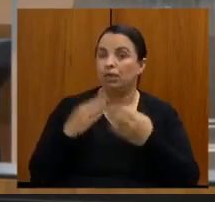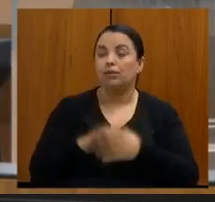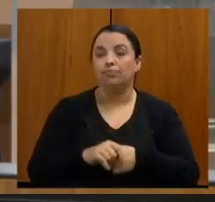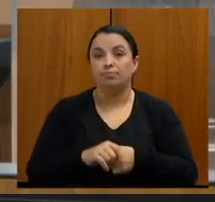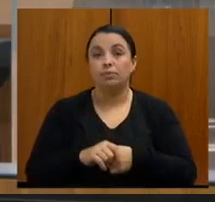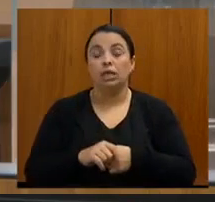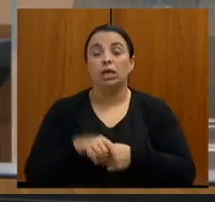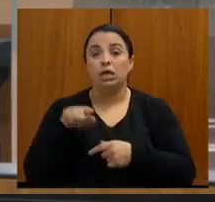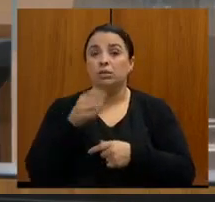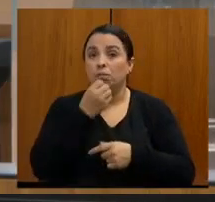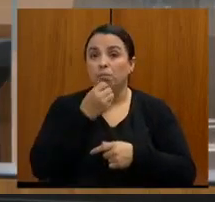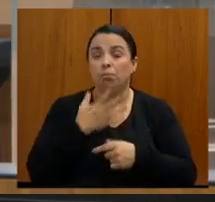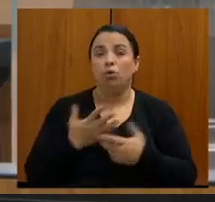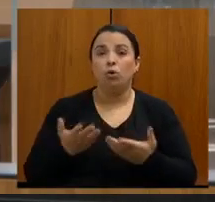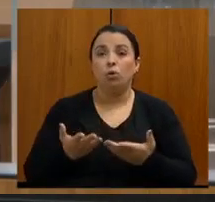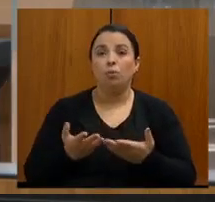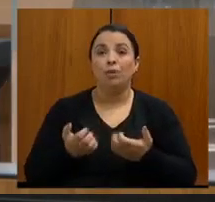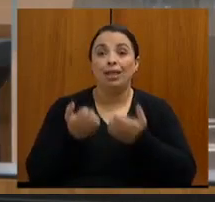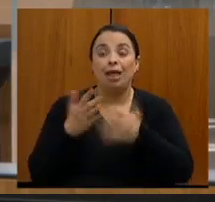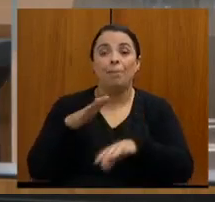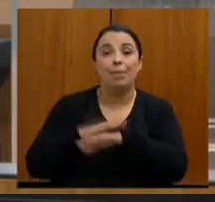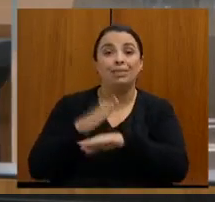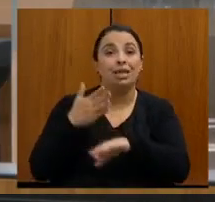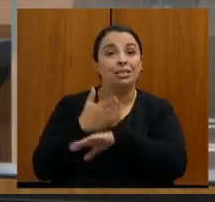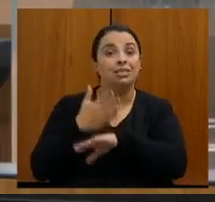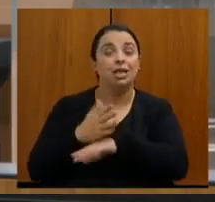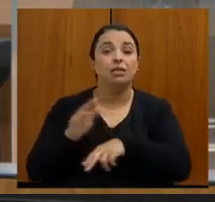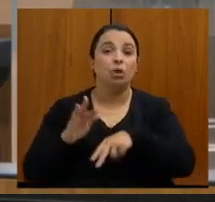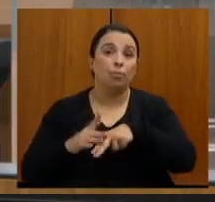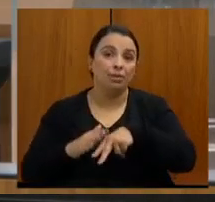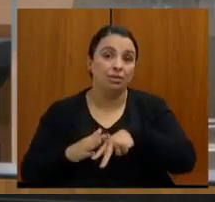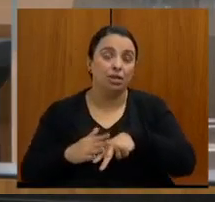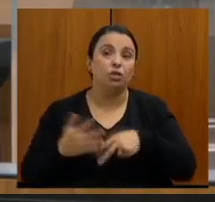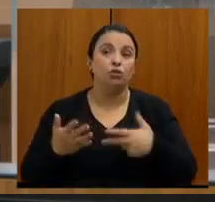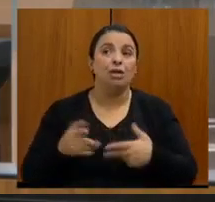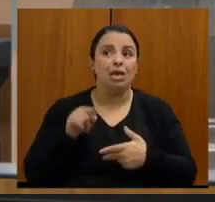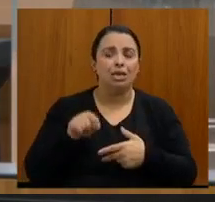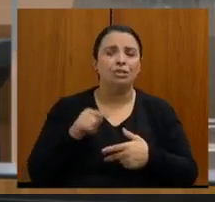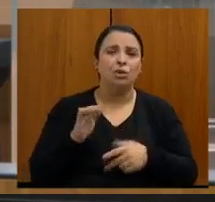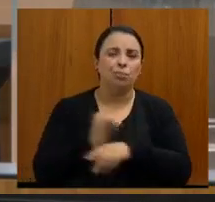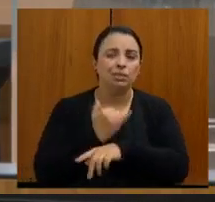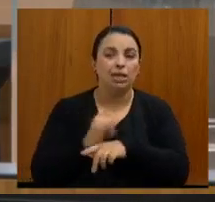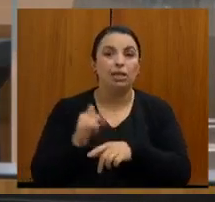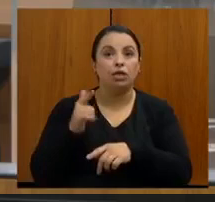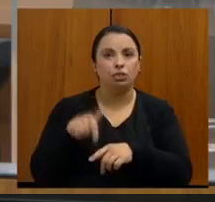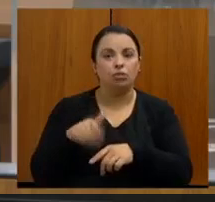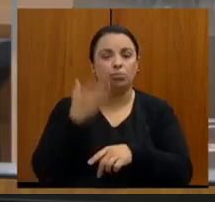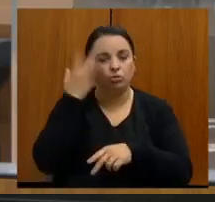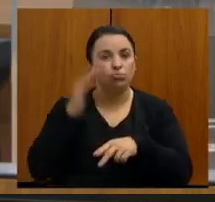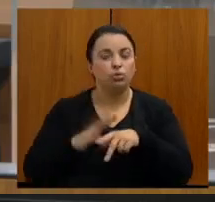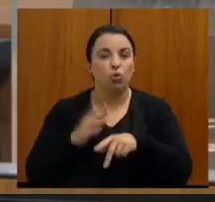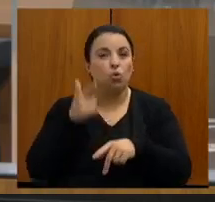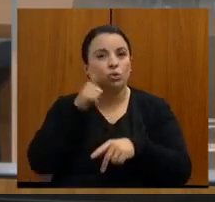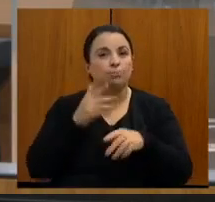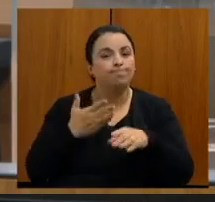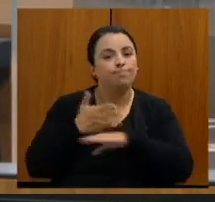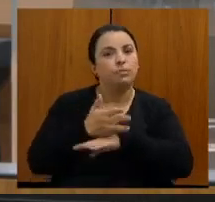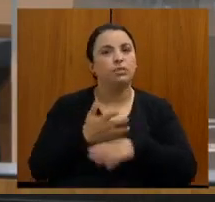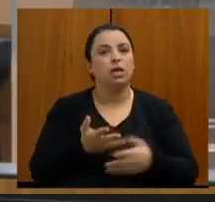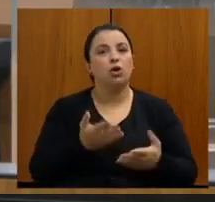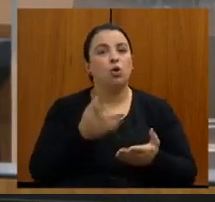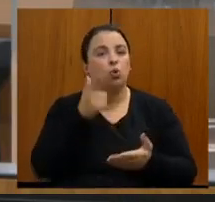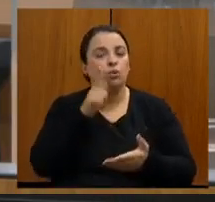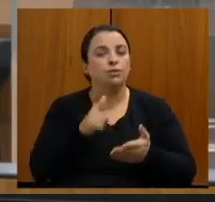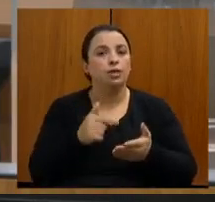esse paciente tenha acesso, mas pelo menos é uma porta, é uma forma dele entrar, porque a princípio a oncologia aceita o